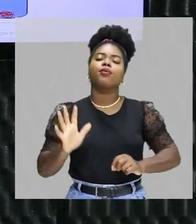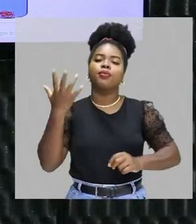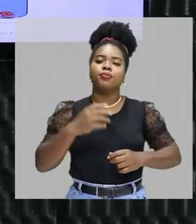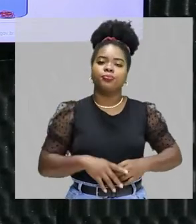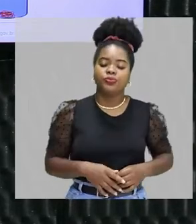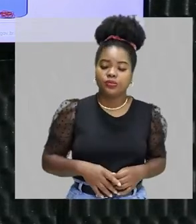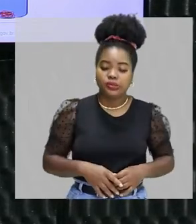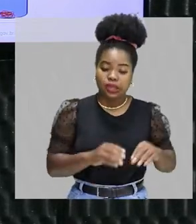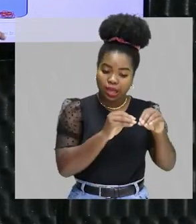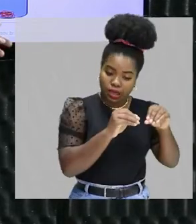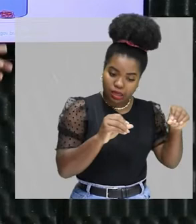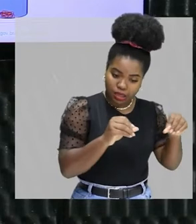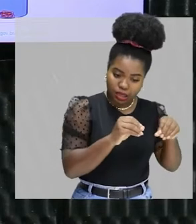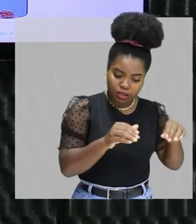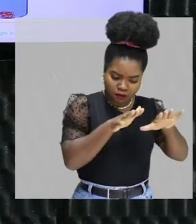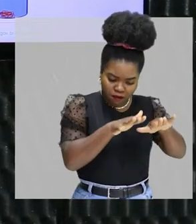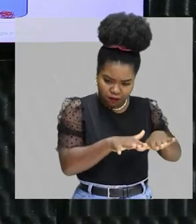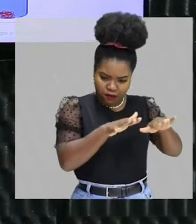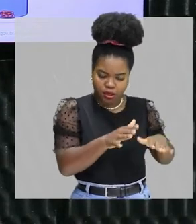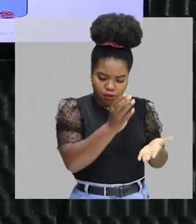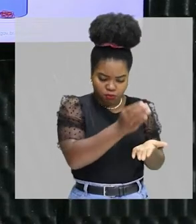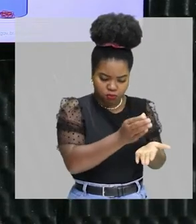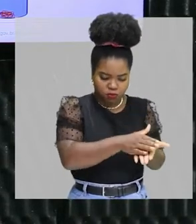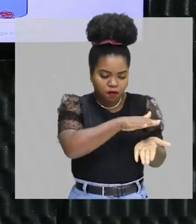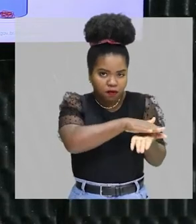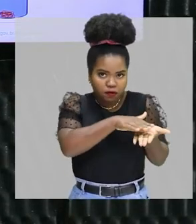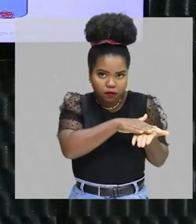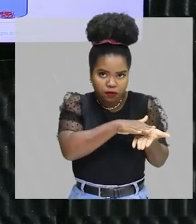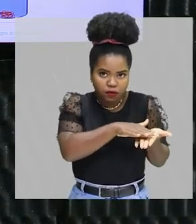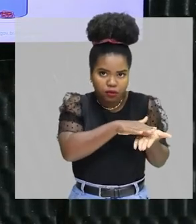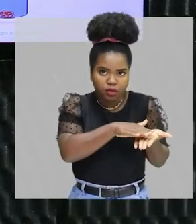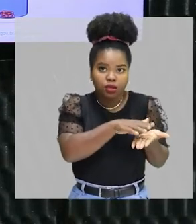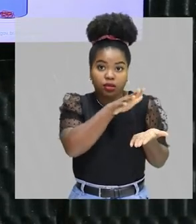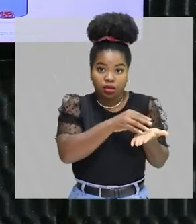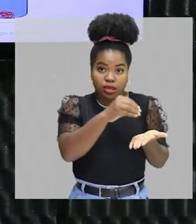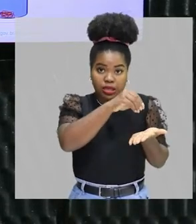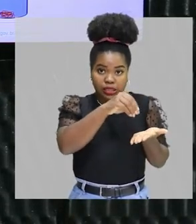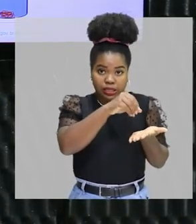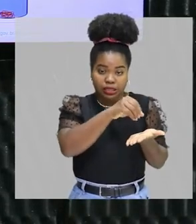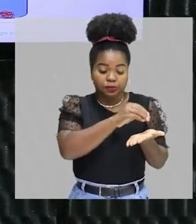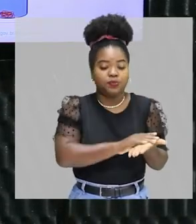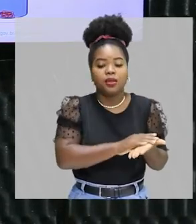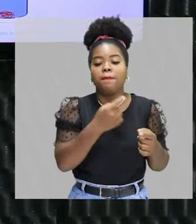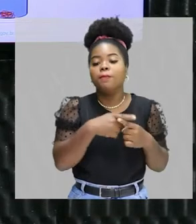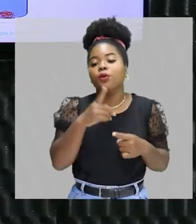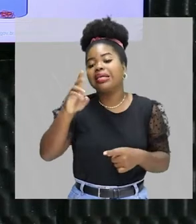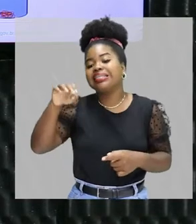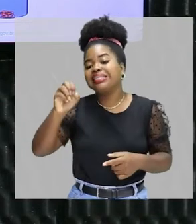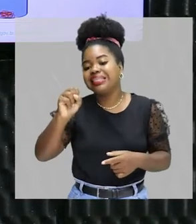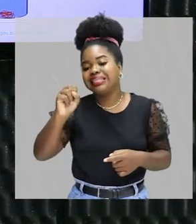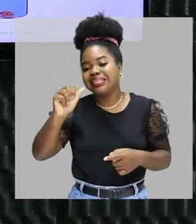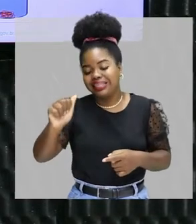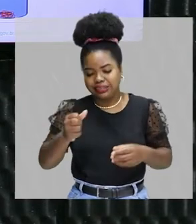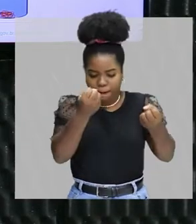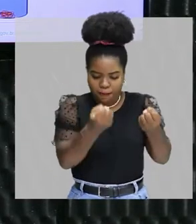A areia vai ficar no fundo do recipiente. Show? Ela é mais densa, vai ficar no